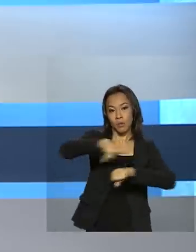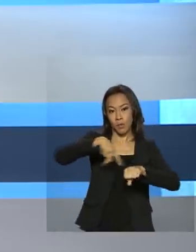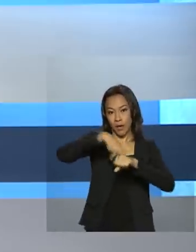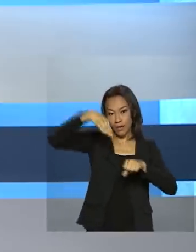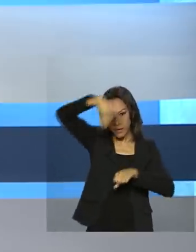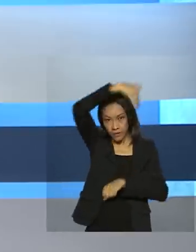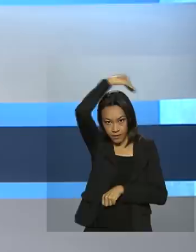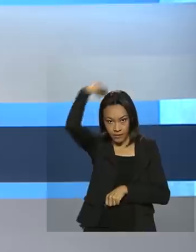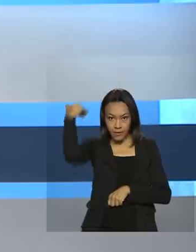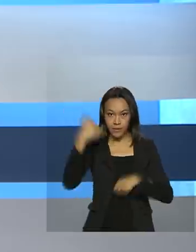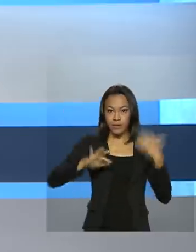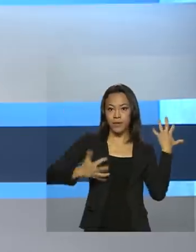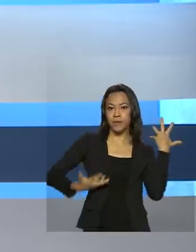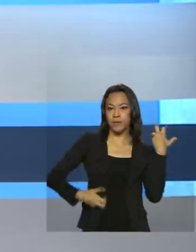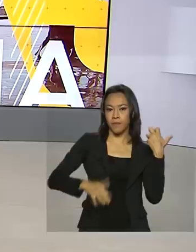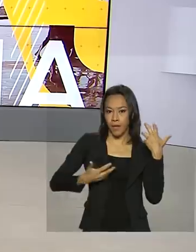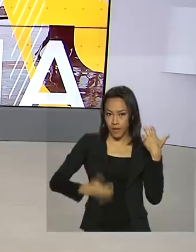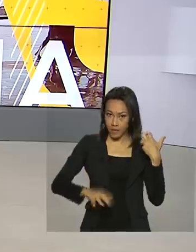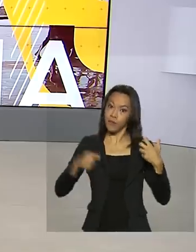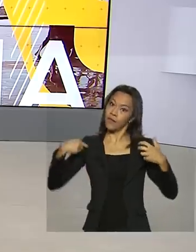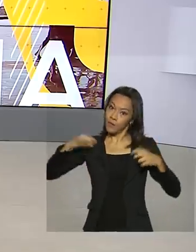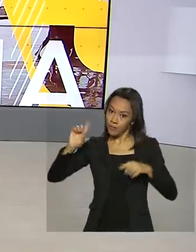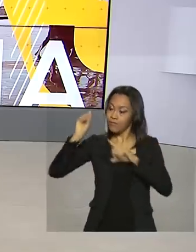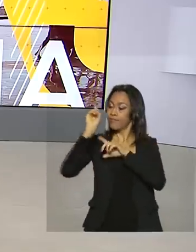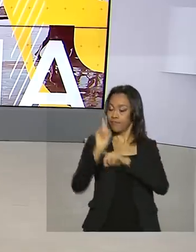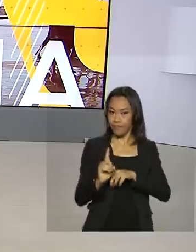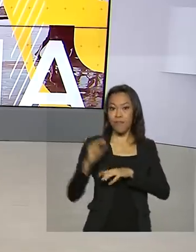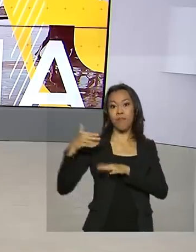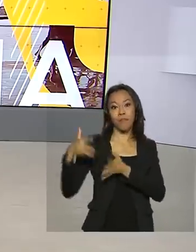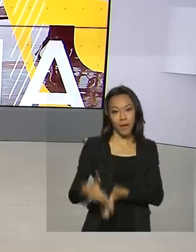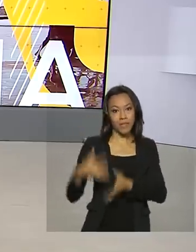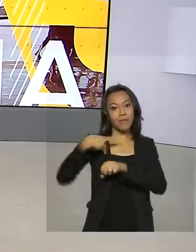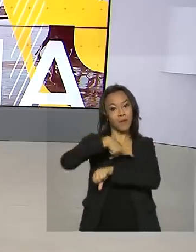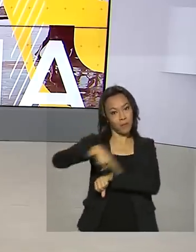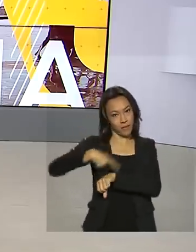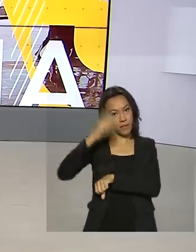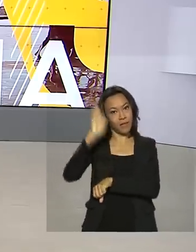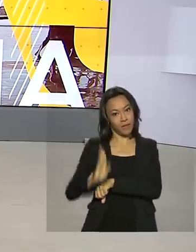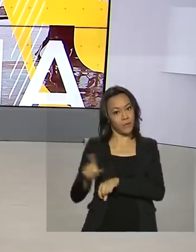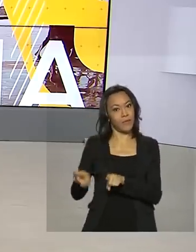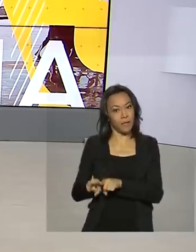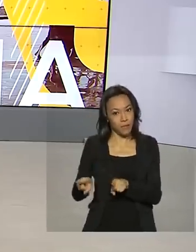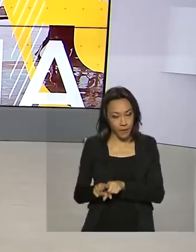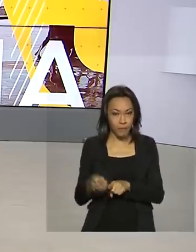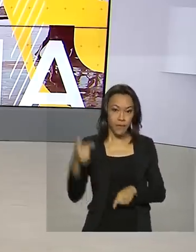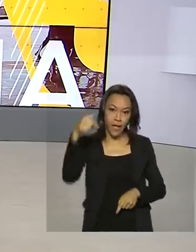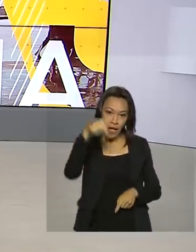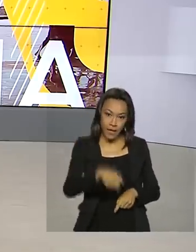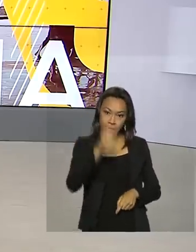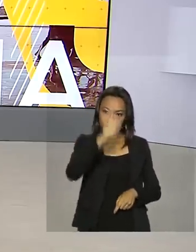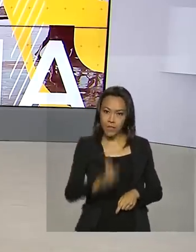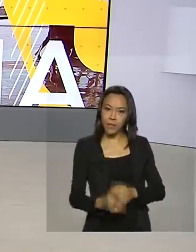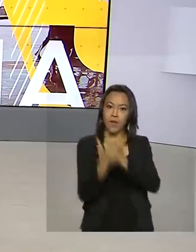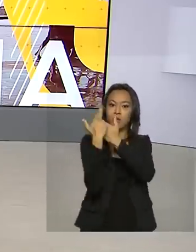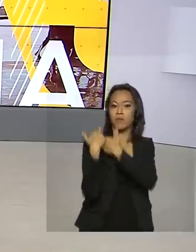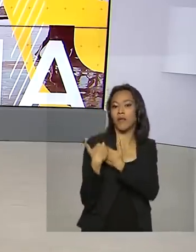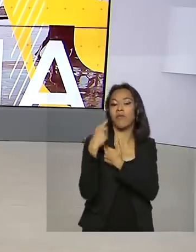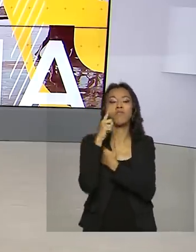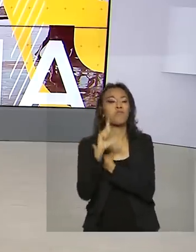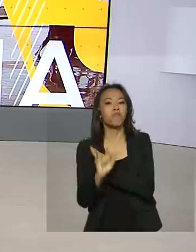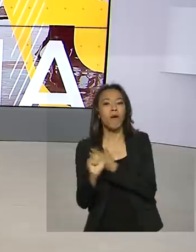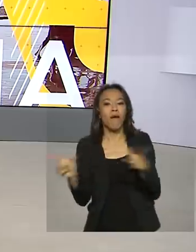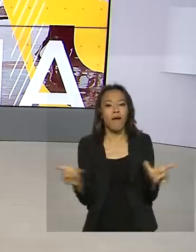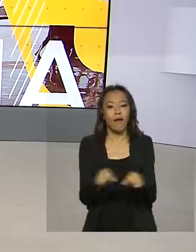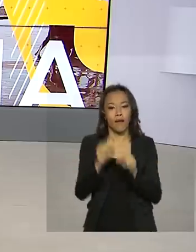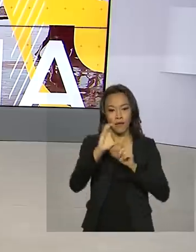membros da ONU, entre eles o Brasil. Aqui no país, um dos órgãos responsáveis pelo combate à corrupção é a Controladoria